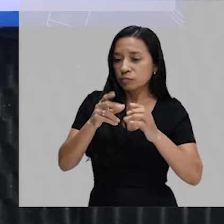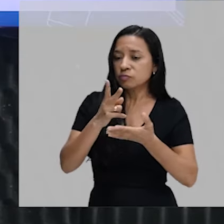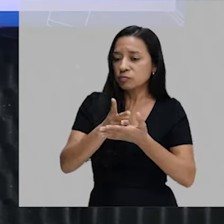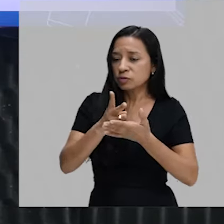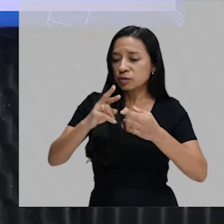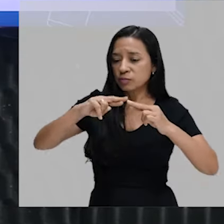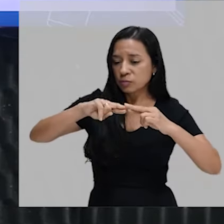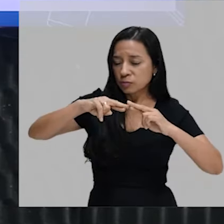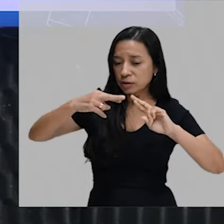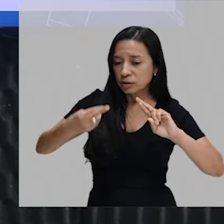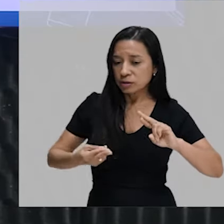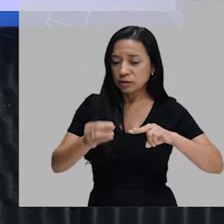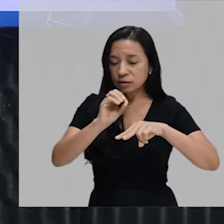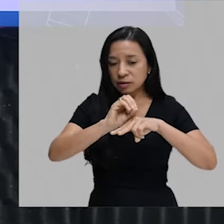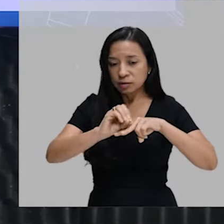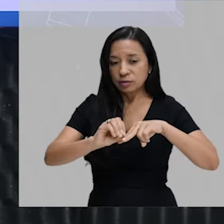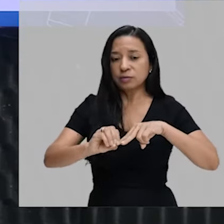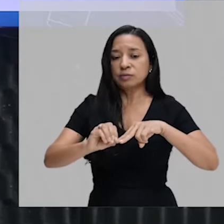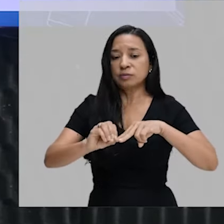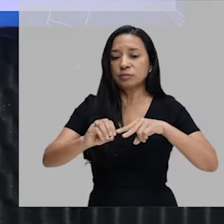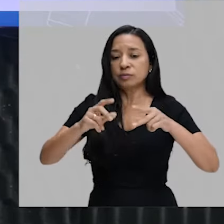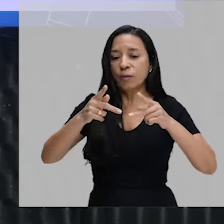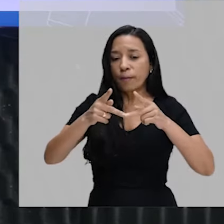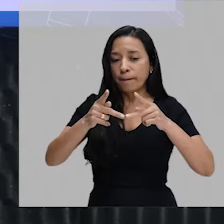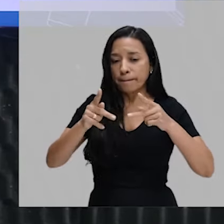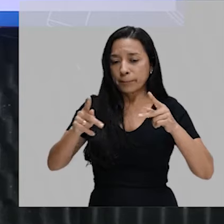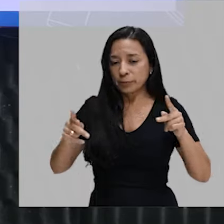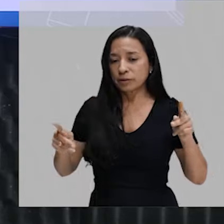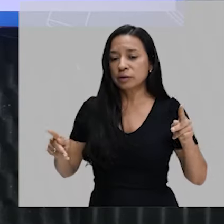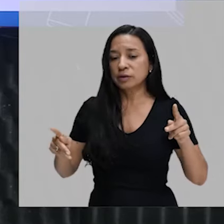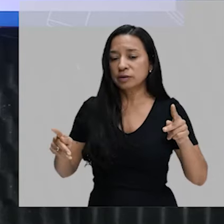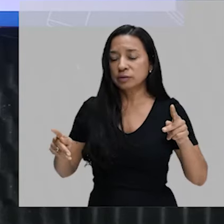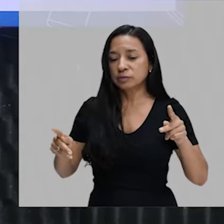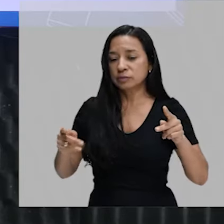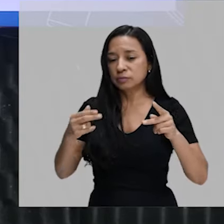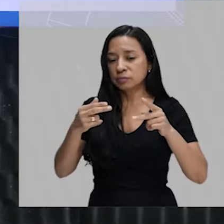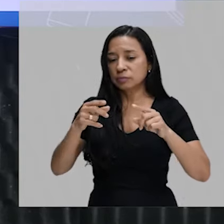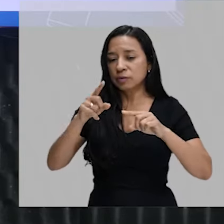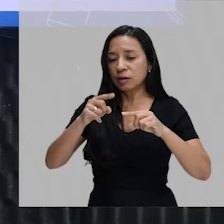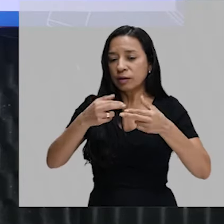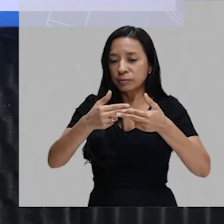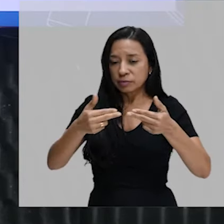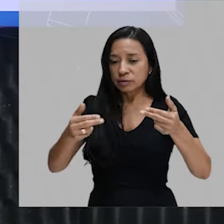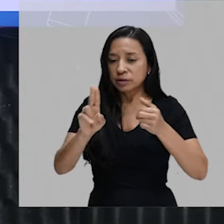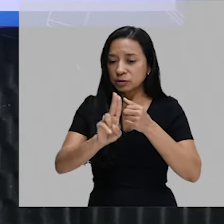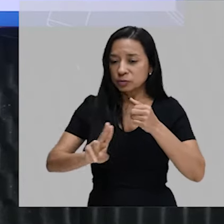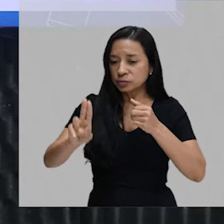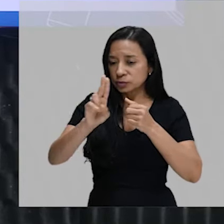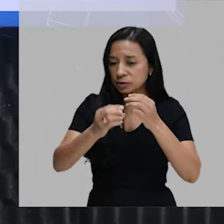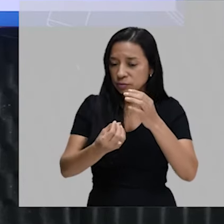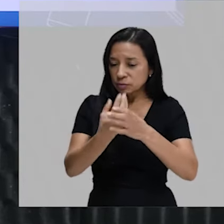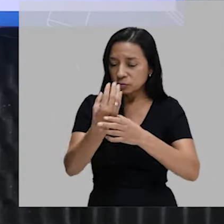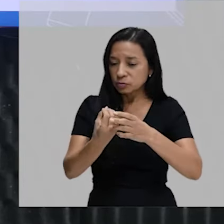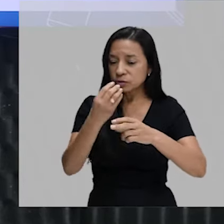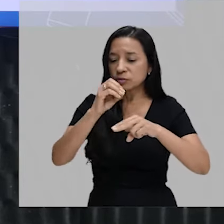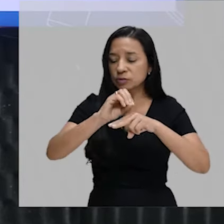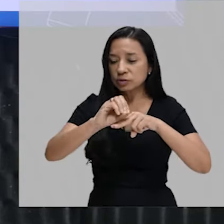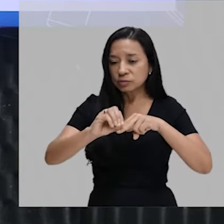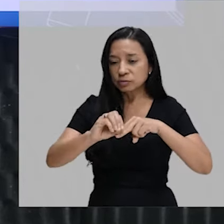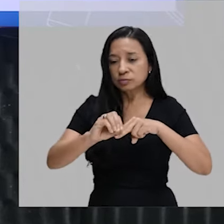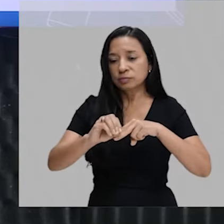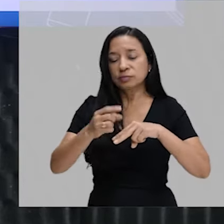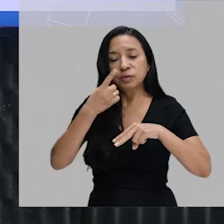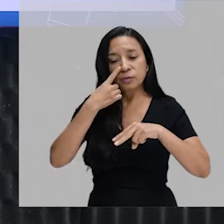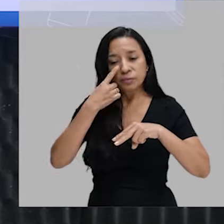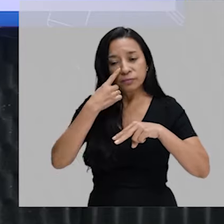ribossômico e proteínas, materiais utilizados na produção de ribossomos. Pessoal,